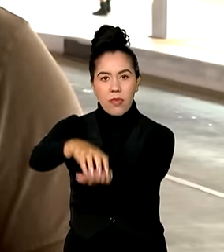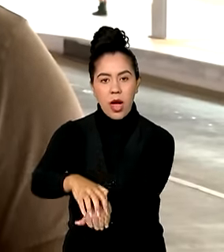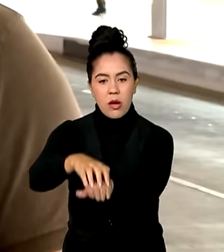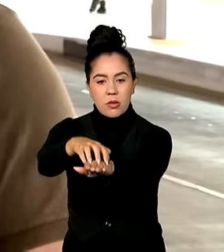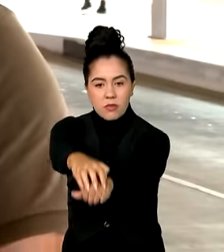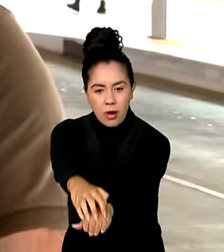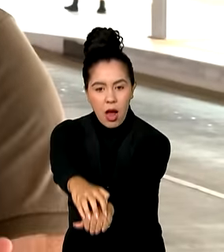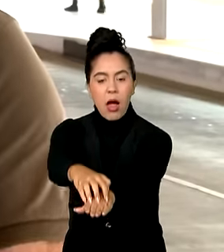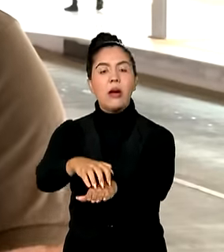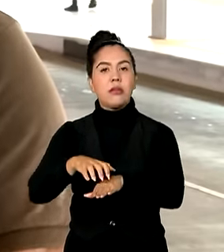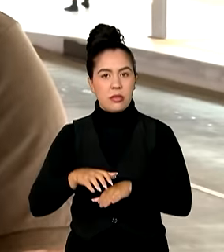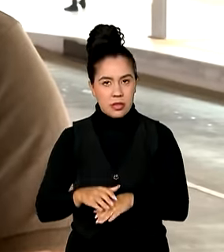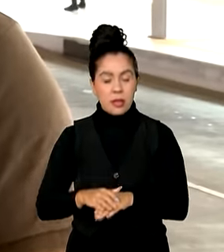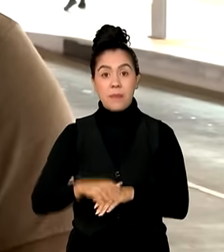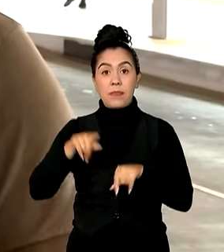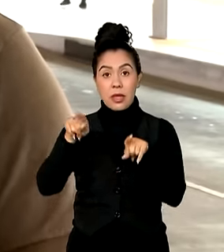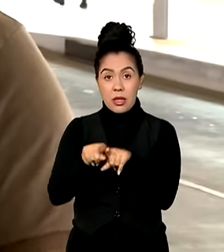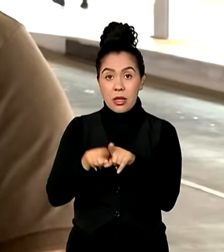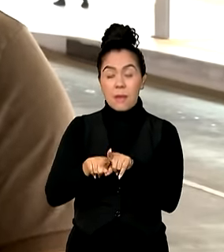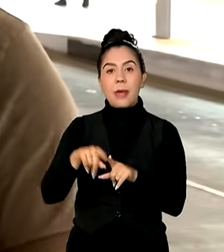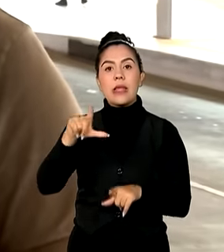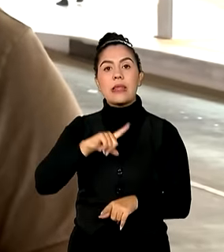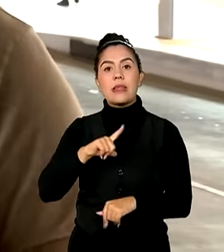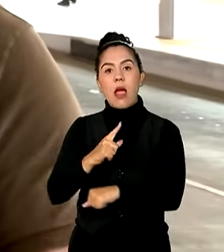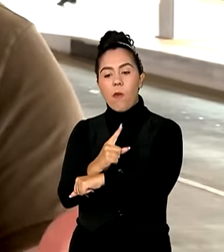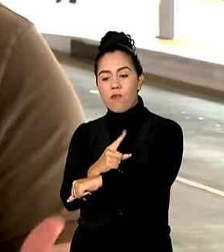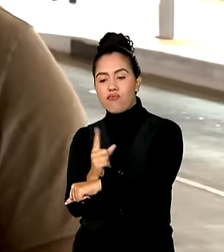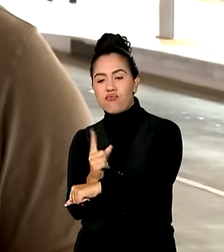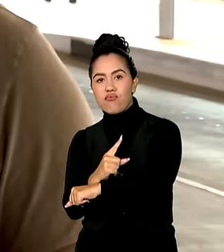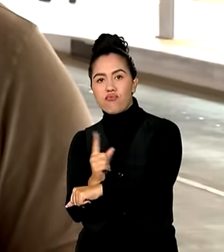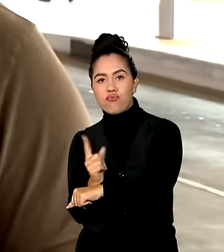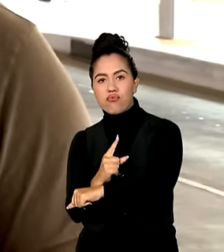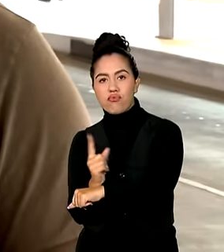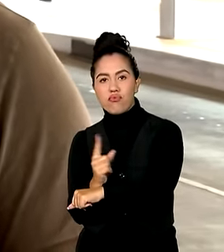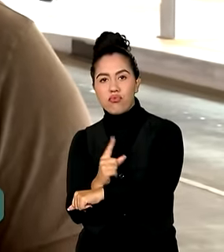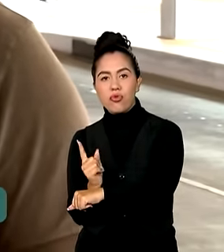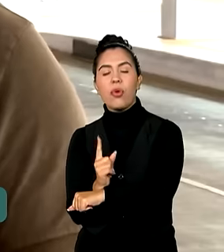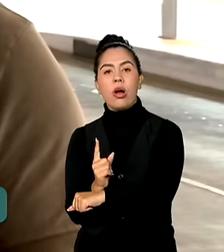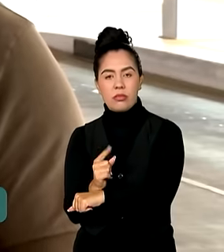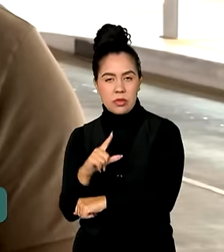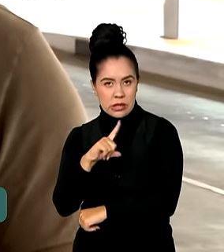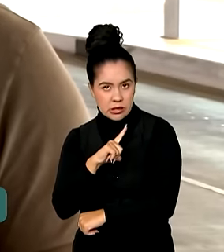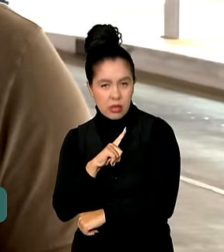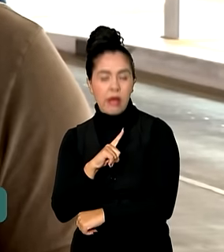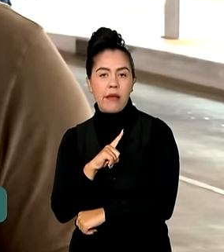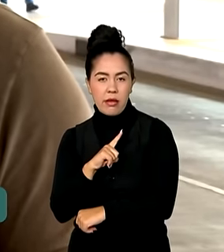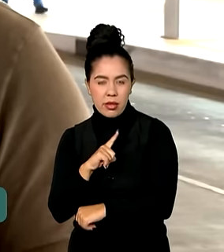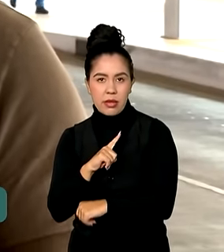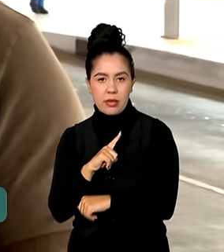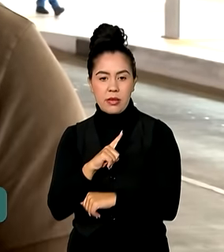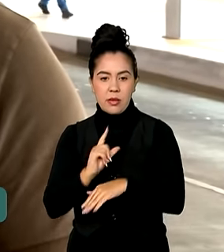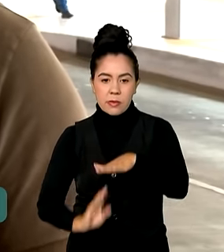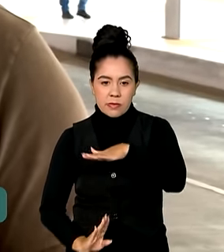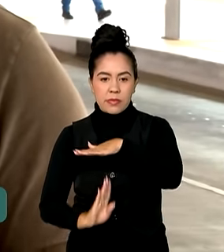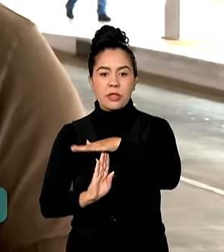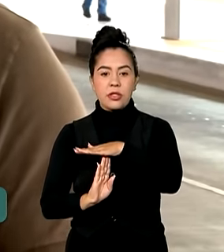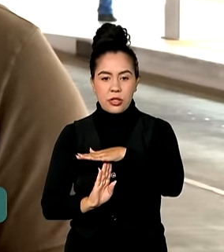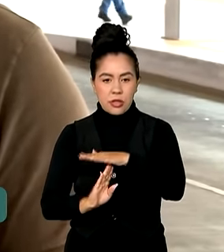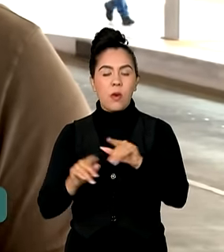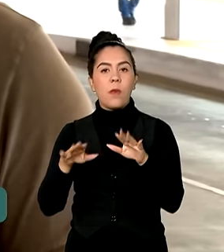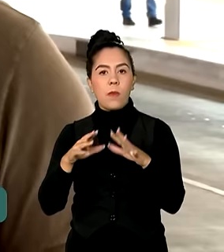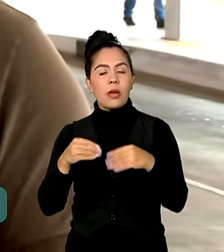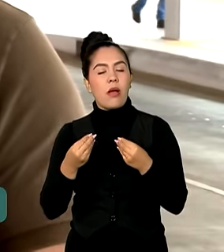terminais e dentro do BRT dá velocidade, dá agilidade para o nosso usuário. Então esse é o objetivo, de dar velocidade,